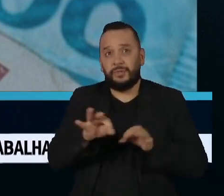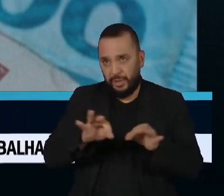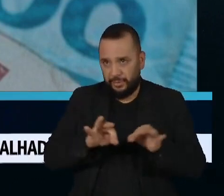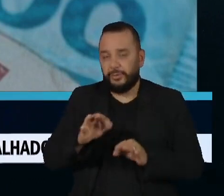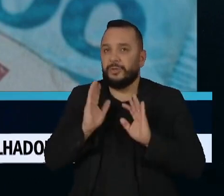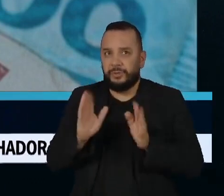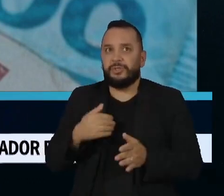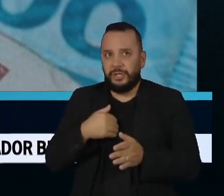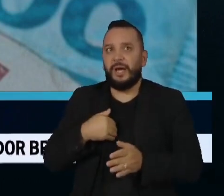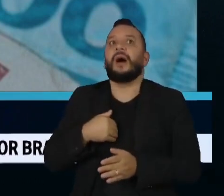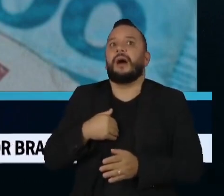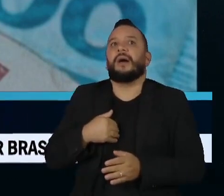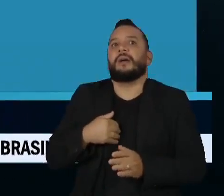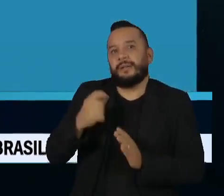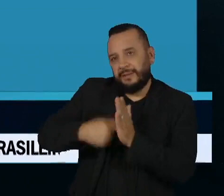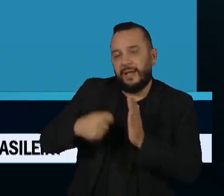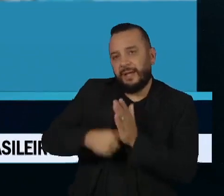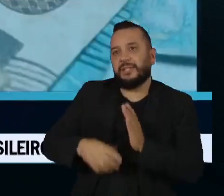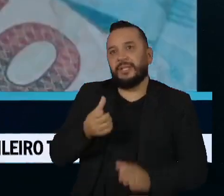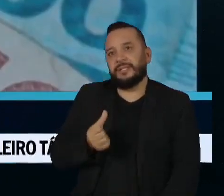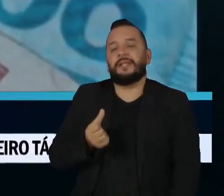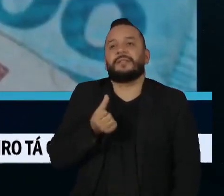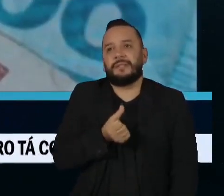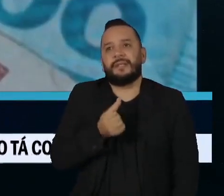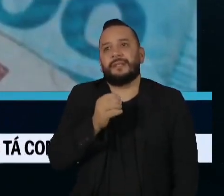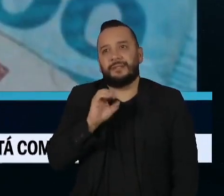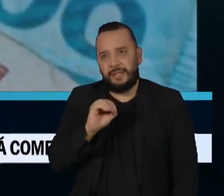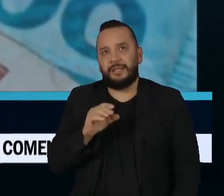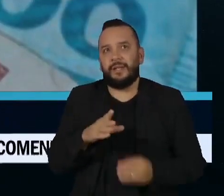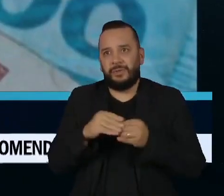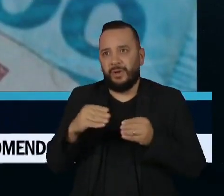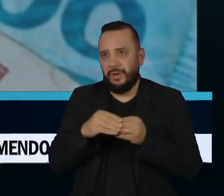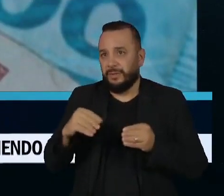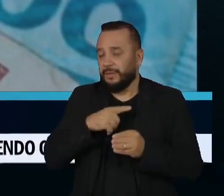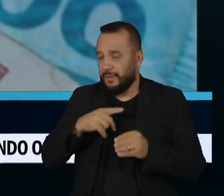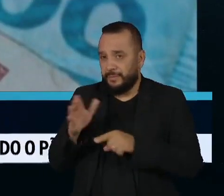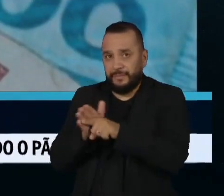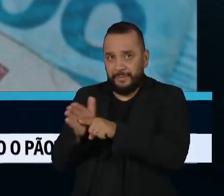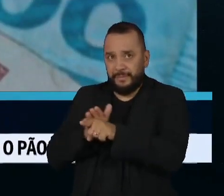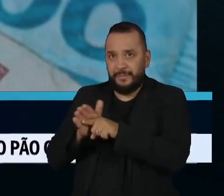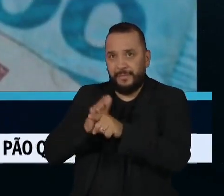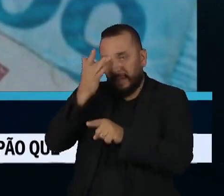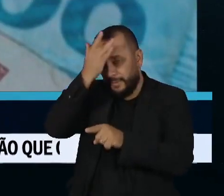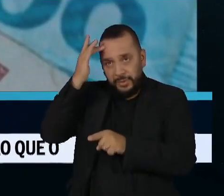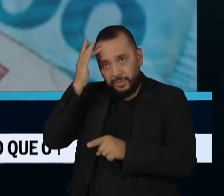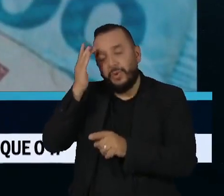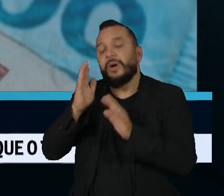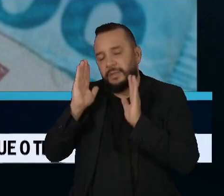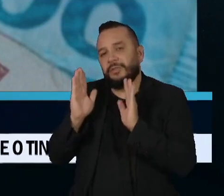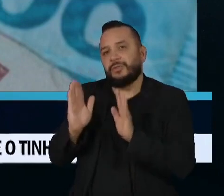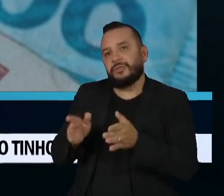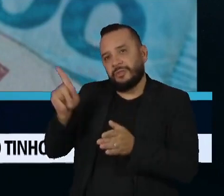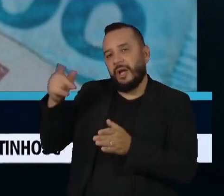média, para 660 dólares. O levantamento foi feito com turistas estrangeiros na área de embarque do Aeroporto